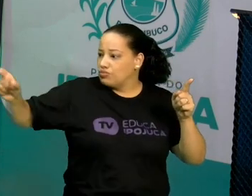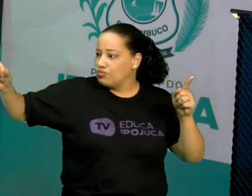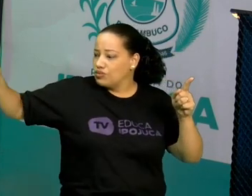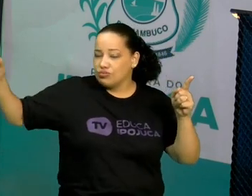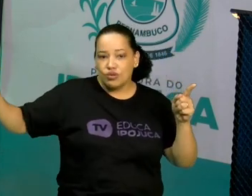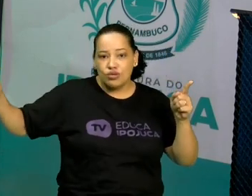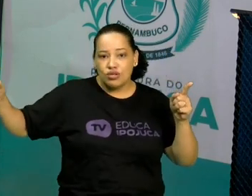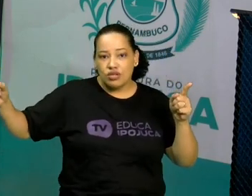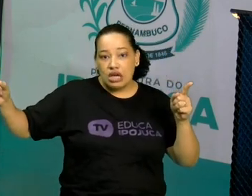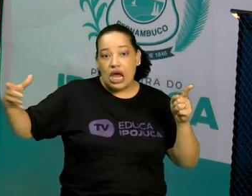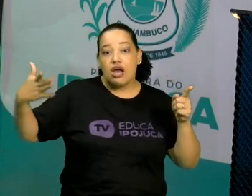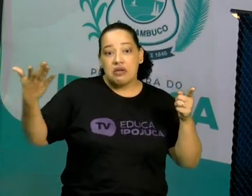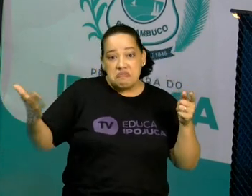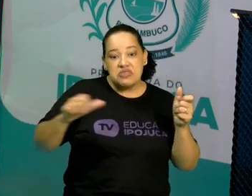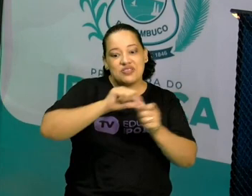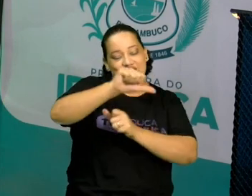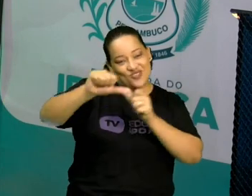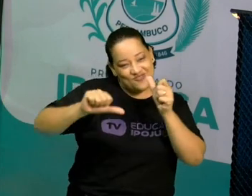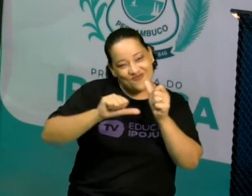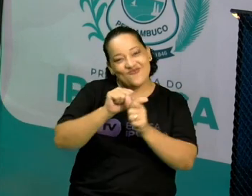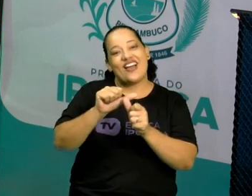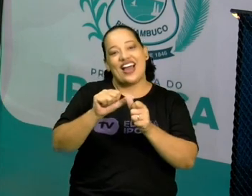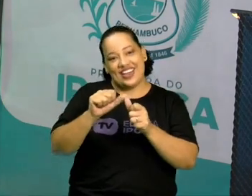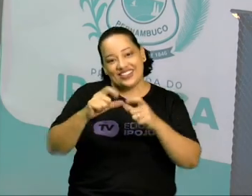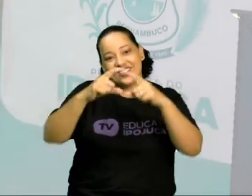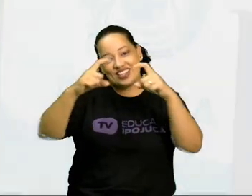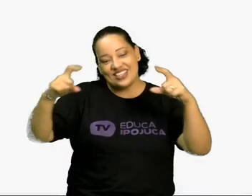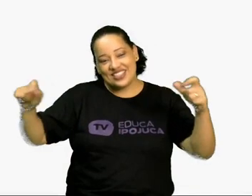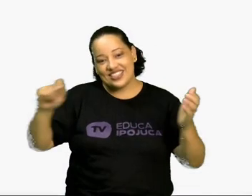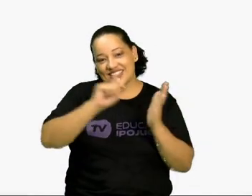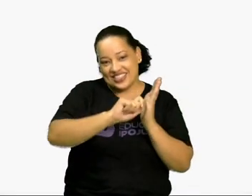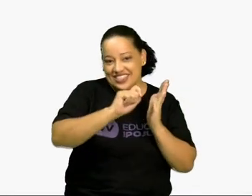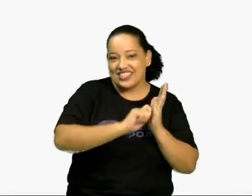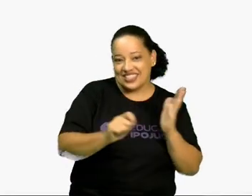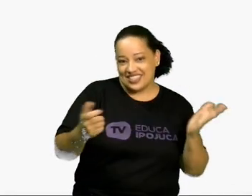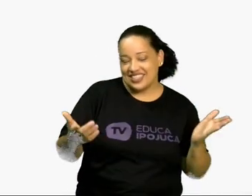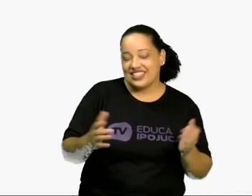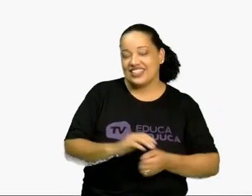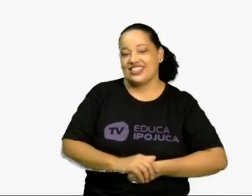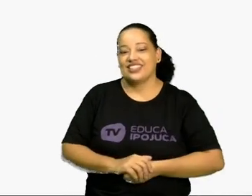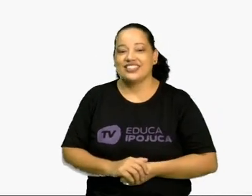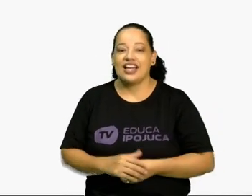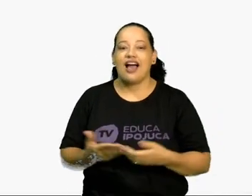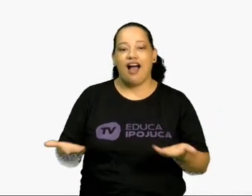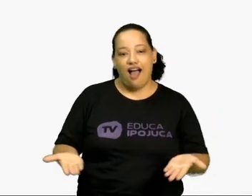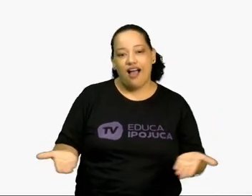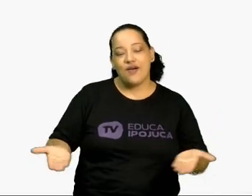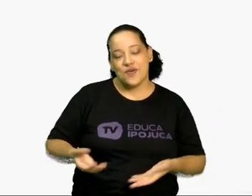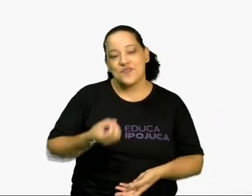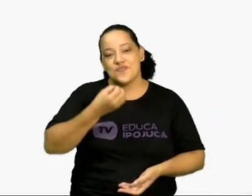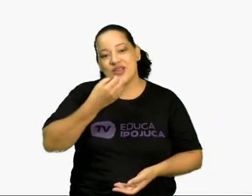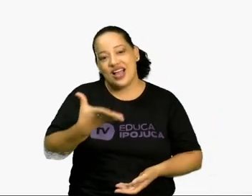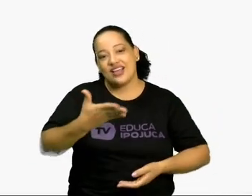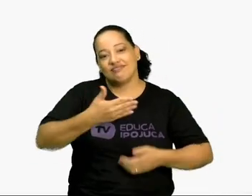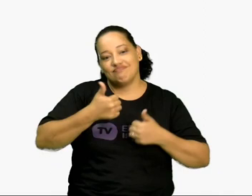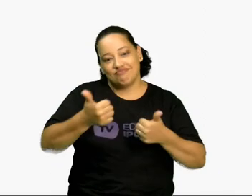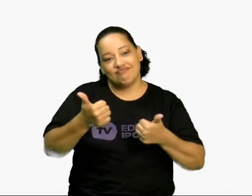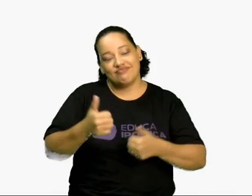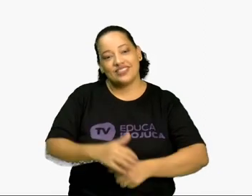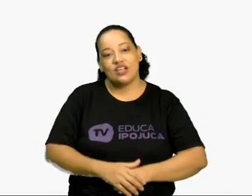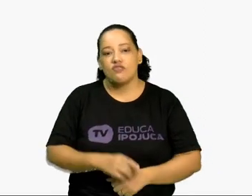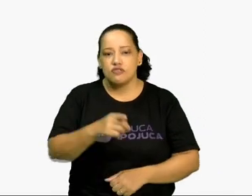esse cálculo em notação científica fica assim, ó. Bem melhor. Você já aprendeu.